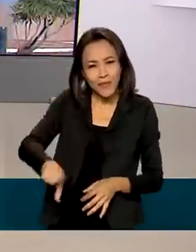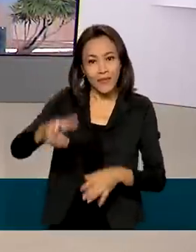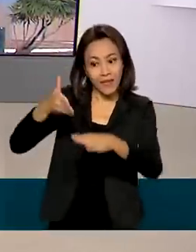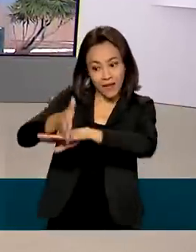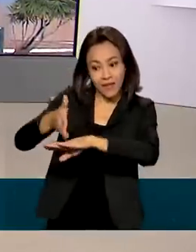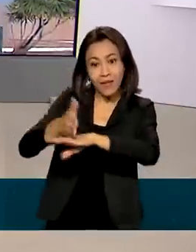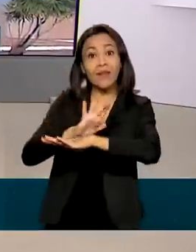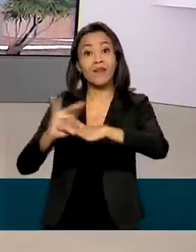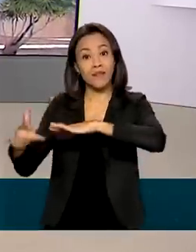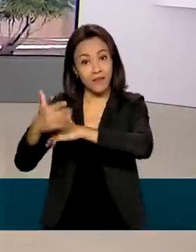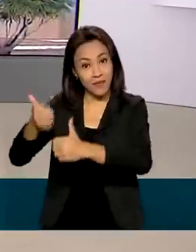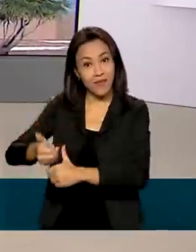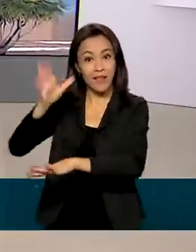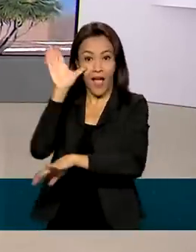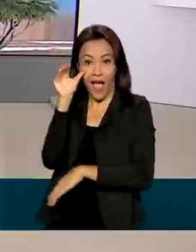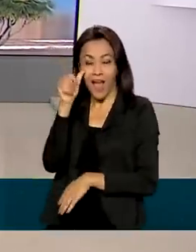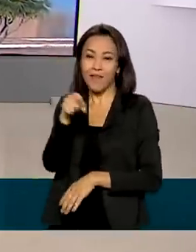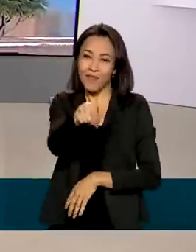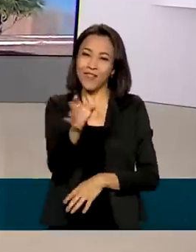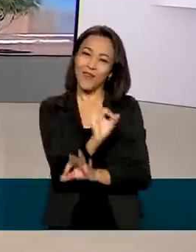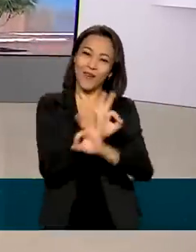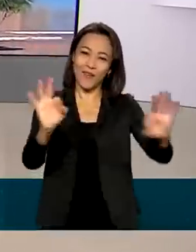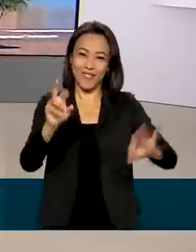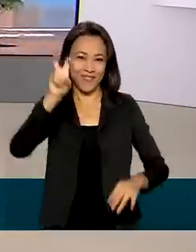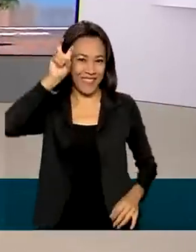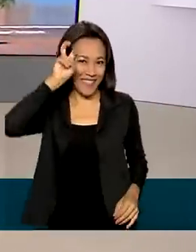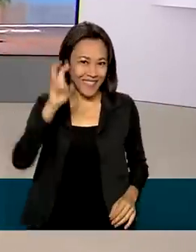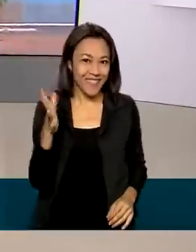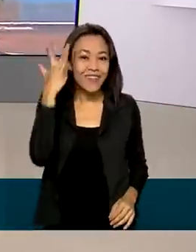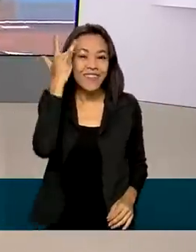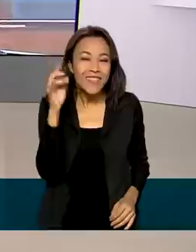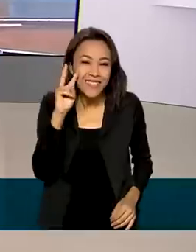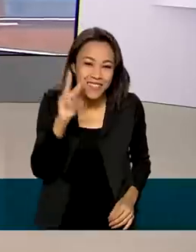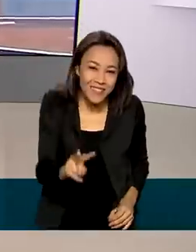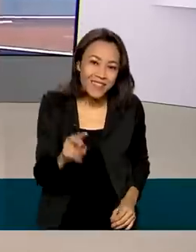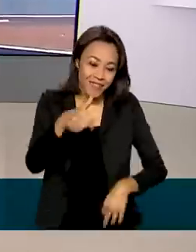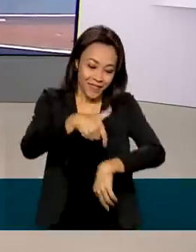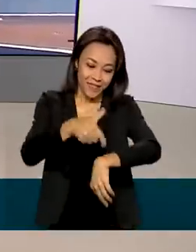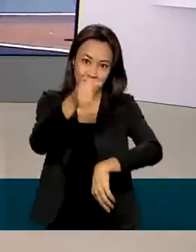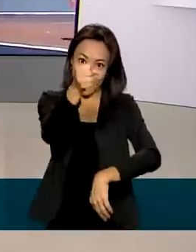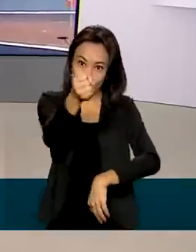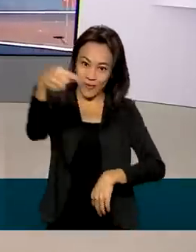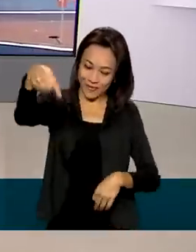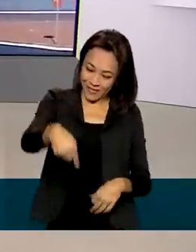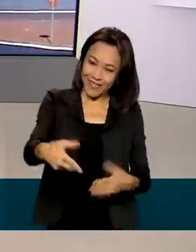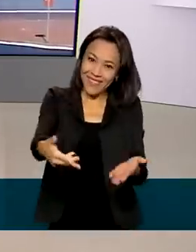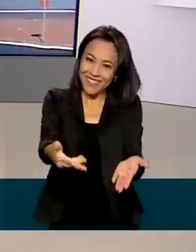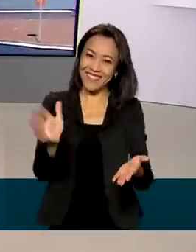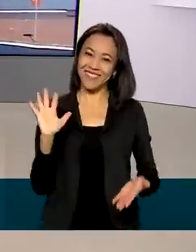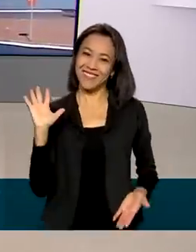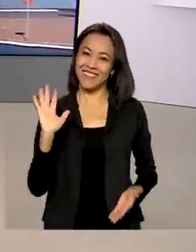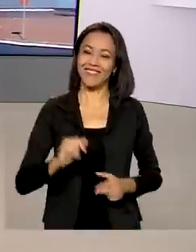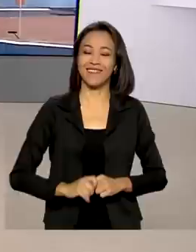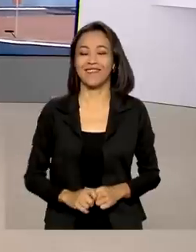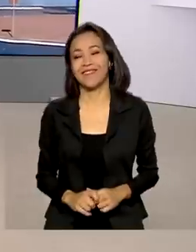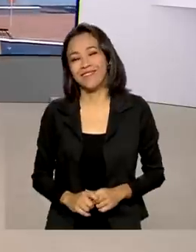acesse as redes sociais. Para você, uma ótima quinta-feira. Nos vemos amanhã, às 8 da manhã, aqui no Brasil em Dia. Até lá!